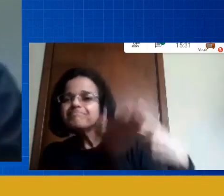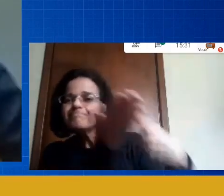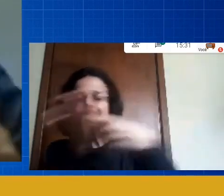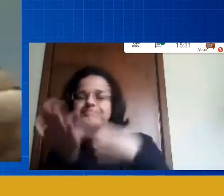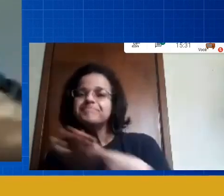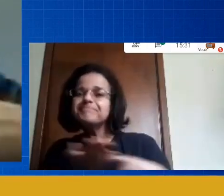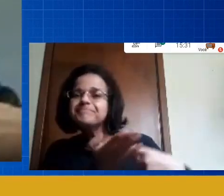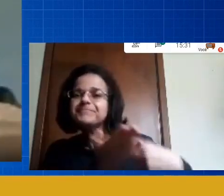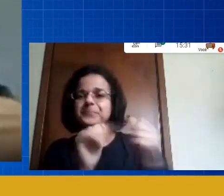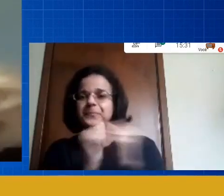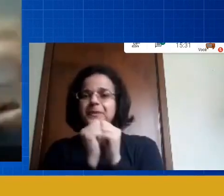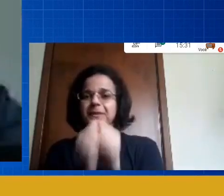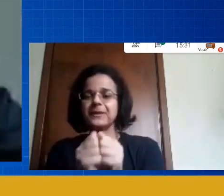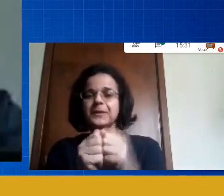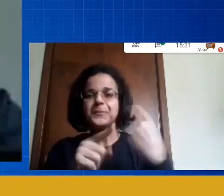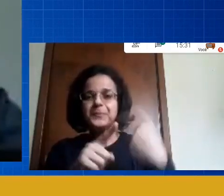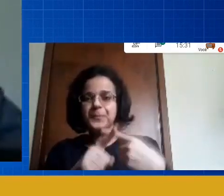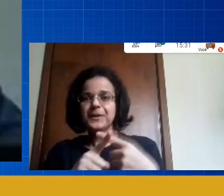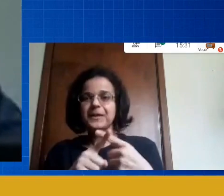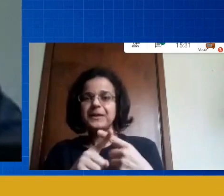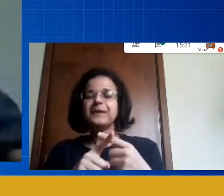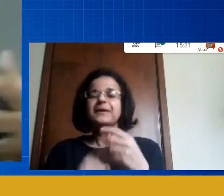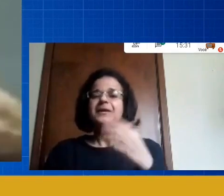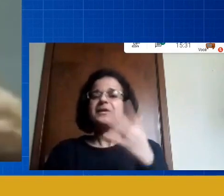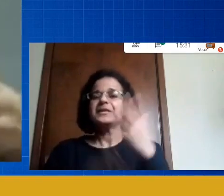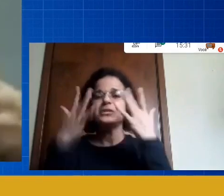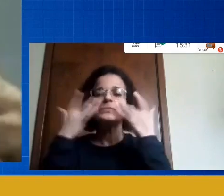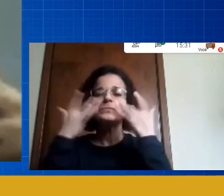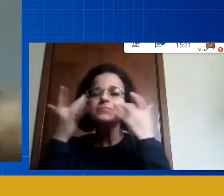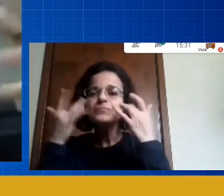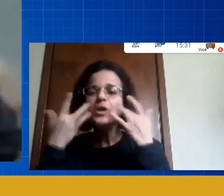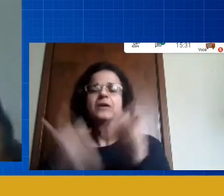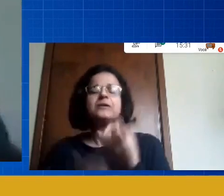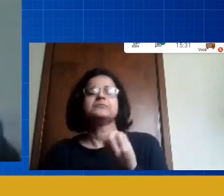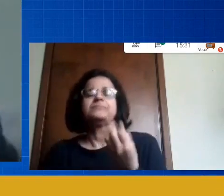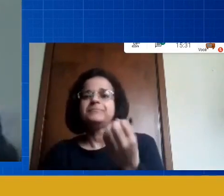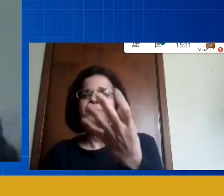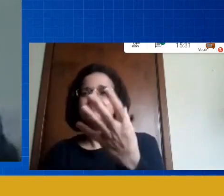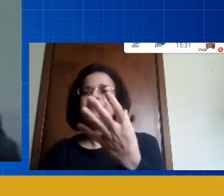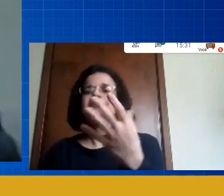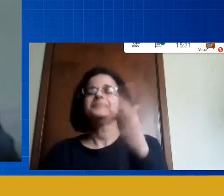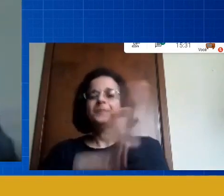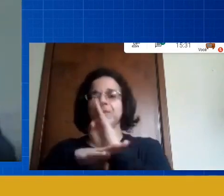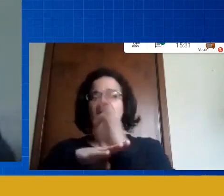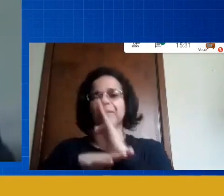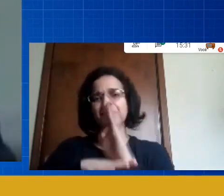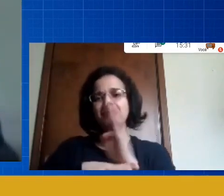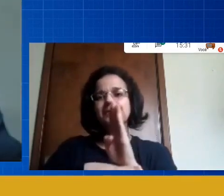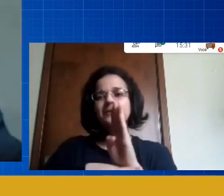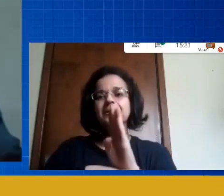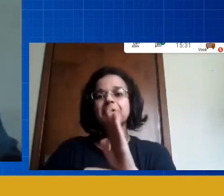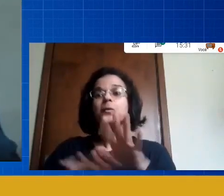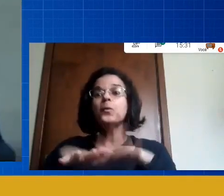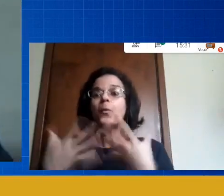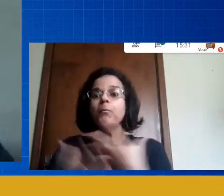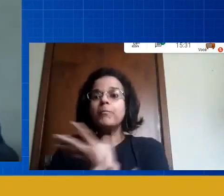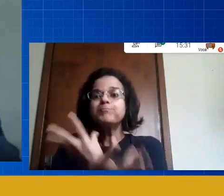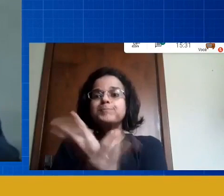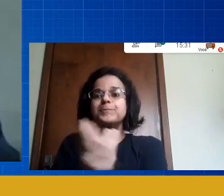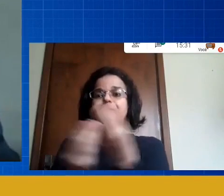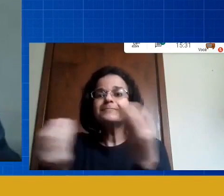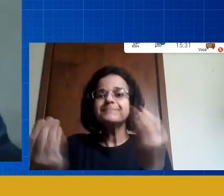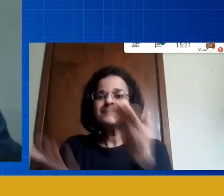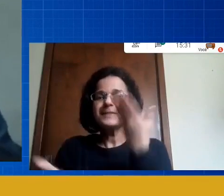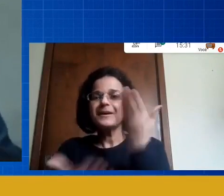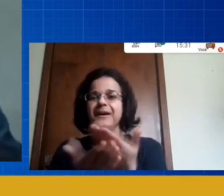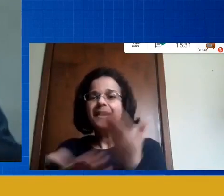é as viagens os teatros os filmes os projetos quanta aula maravilhosa